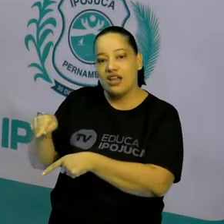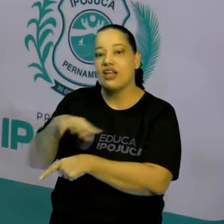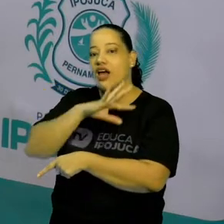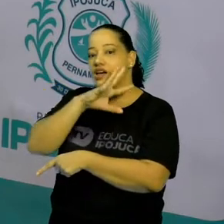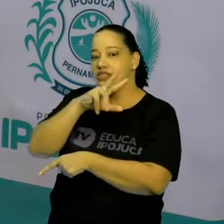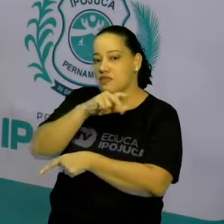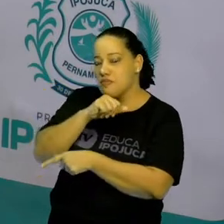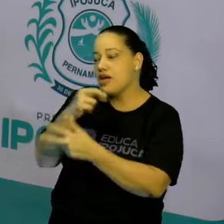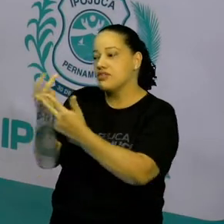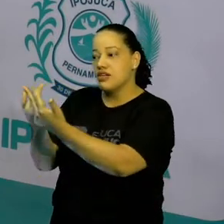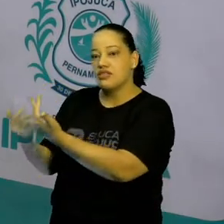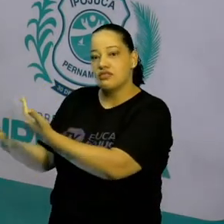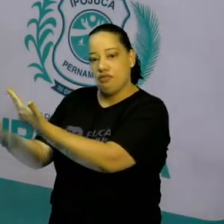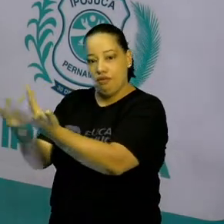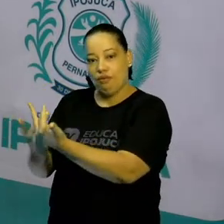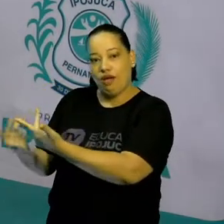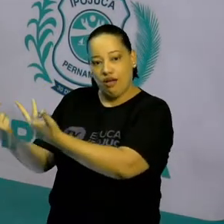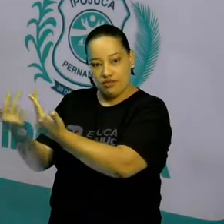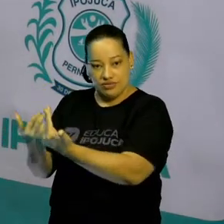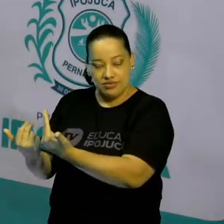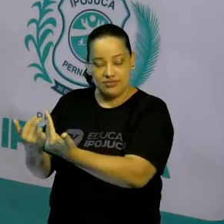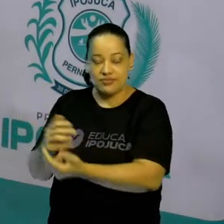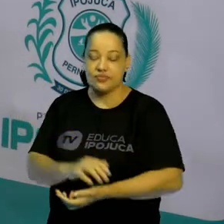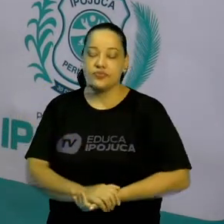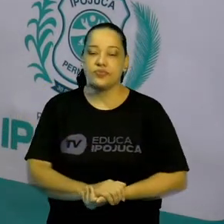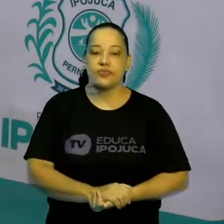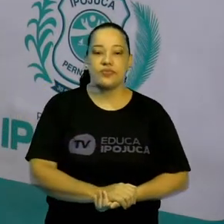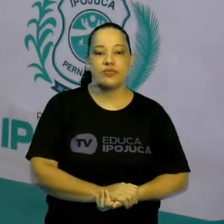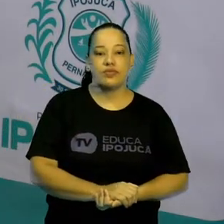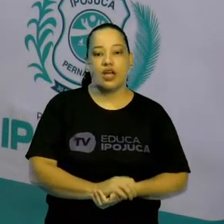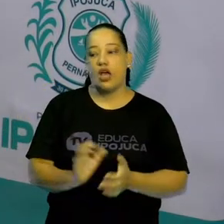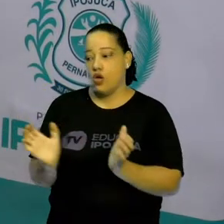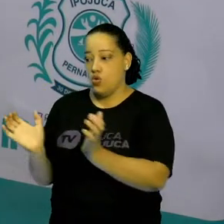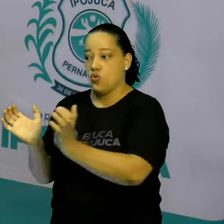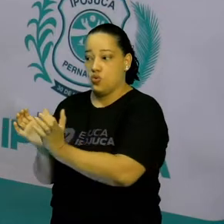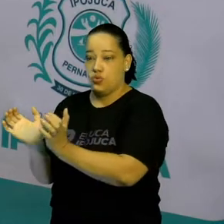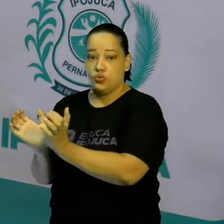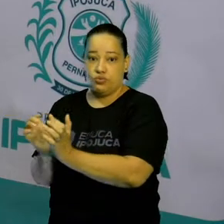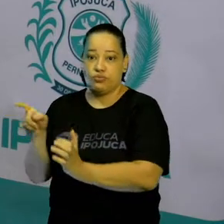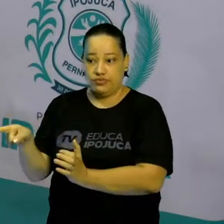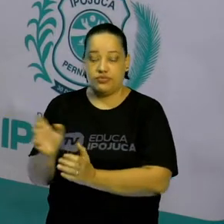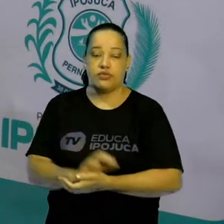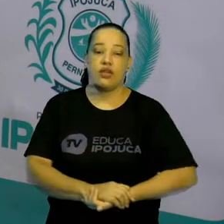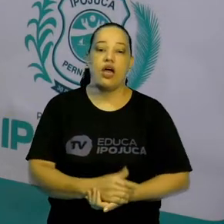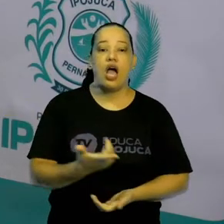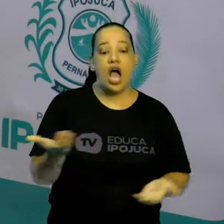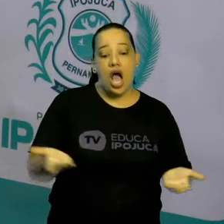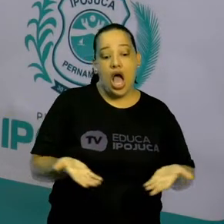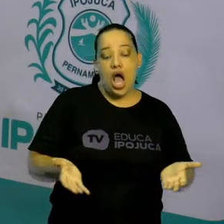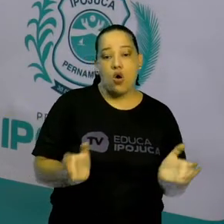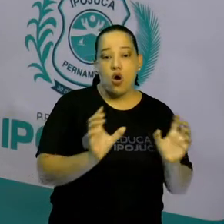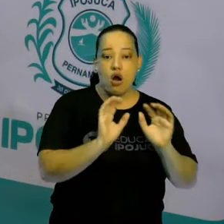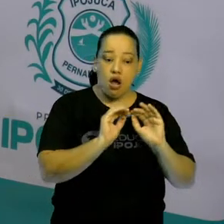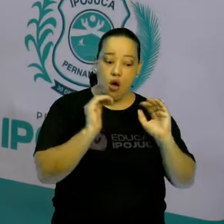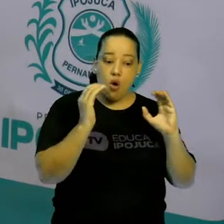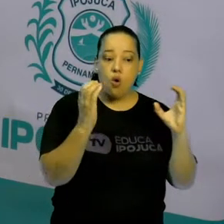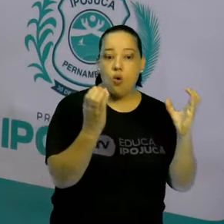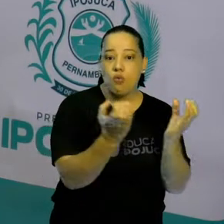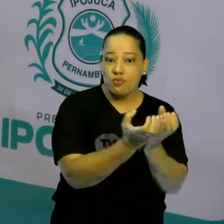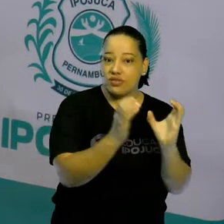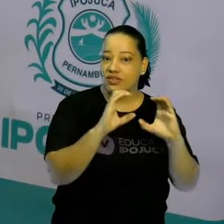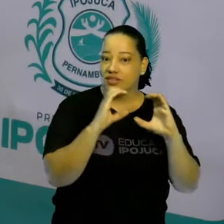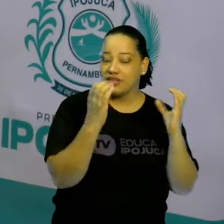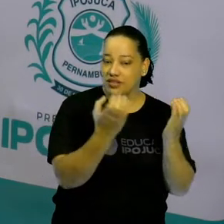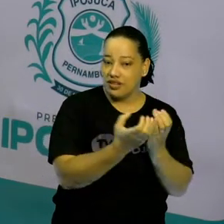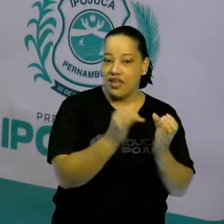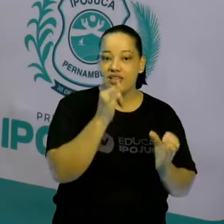da mesma espécie. Já a comunidade é quando populações diferentes estão vivendo no mesmo local.